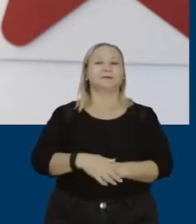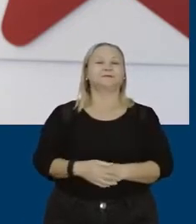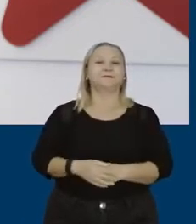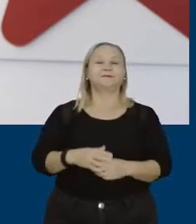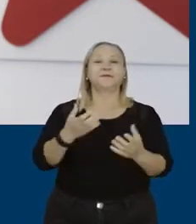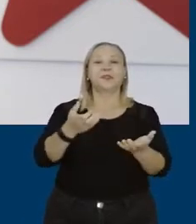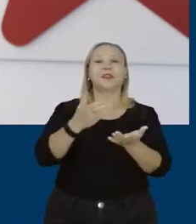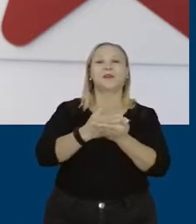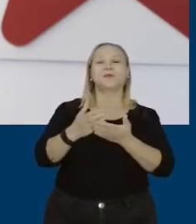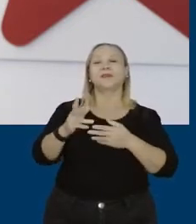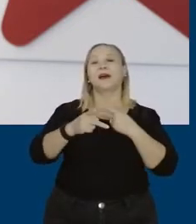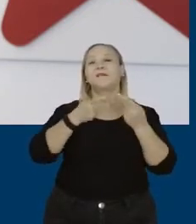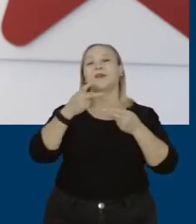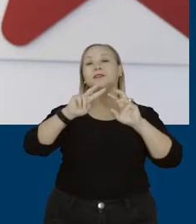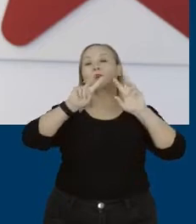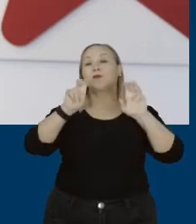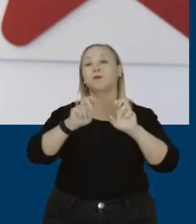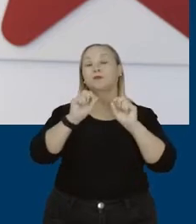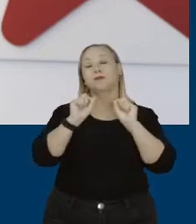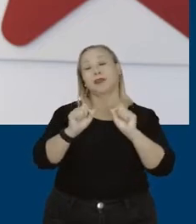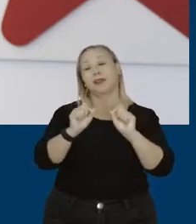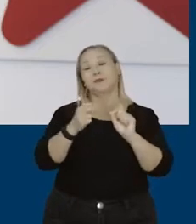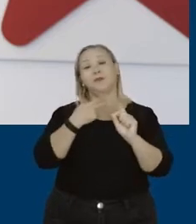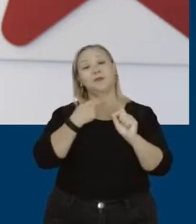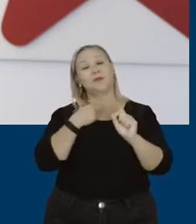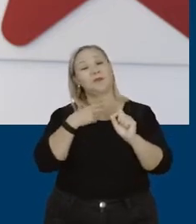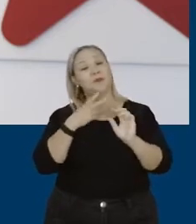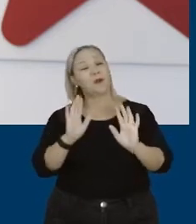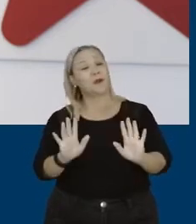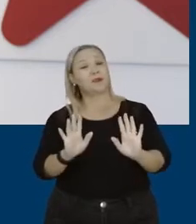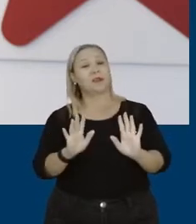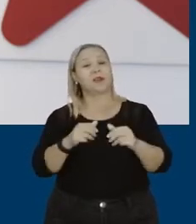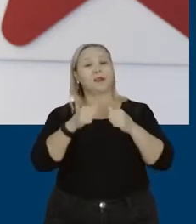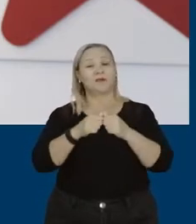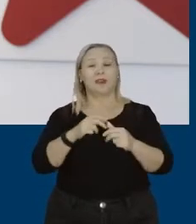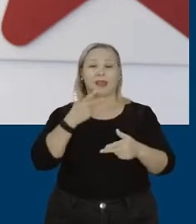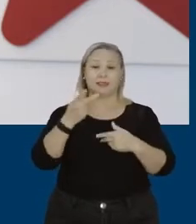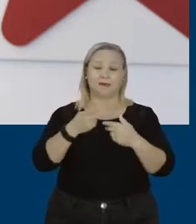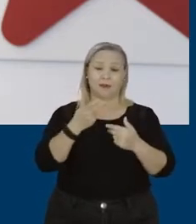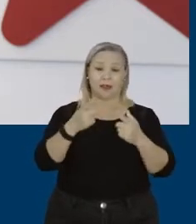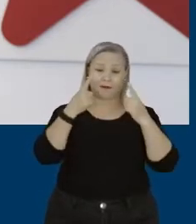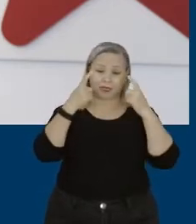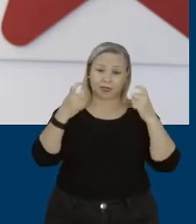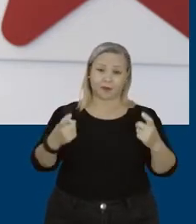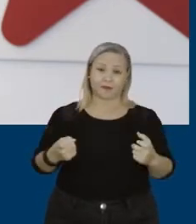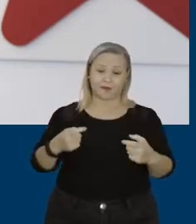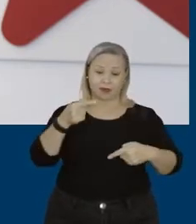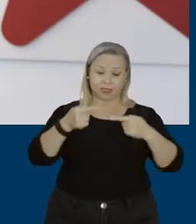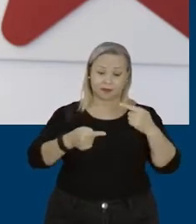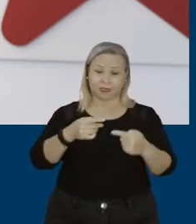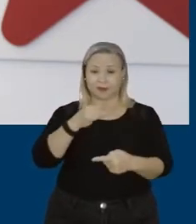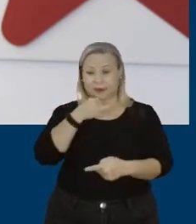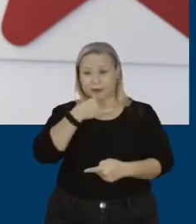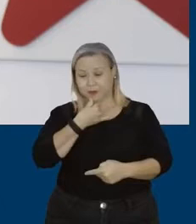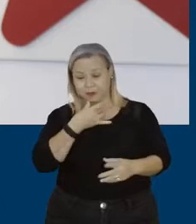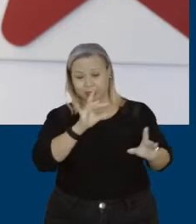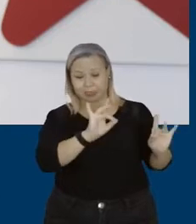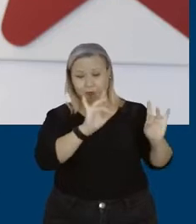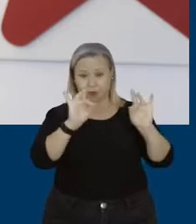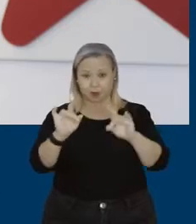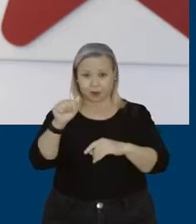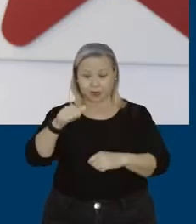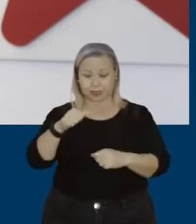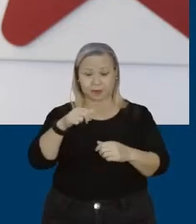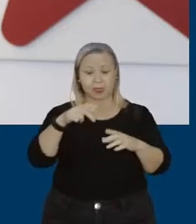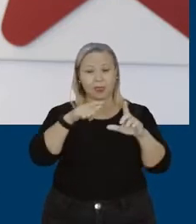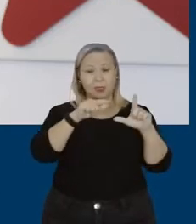sobre um tema que não pode passar em branco, que é a violência política. Infelizmente, a gente assistiu nessa semana o vídeo de um